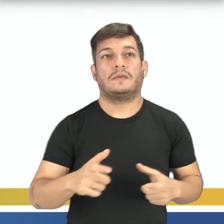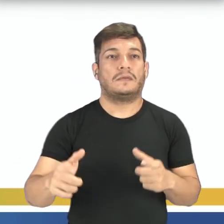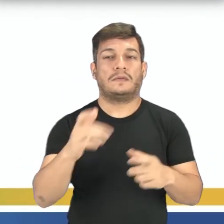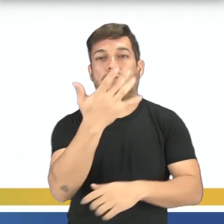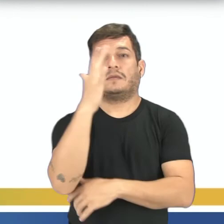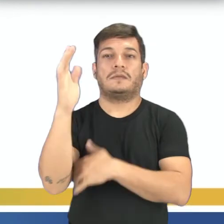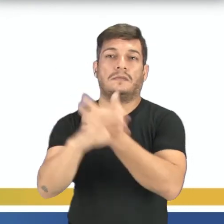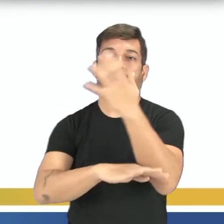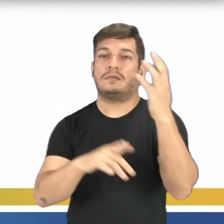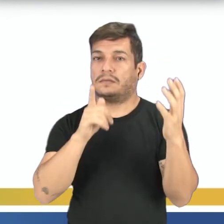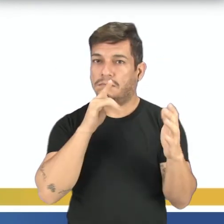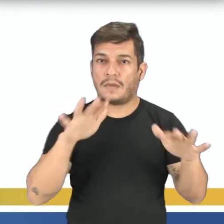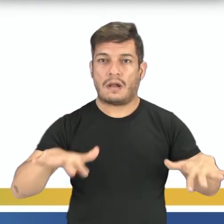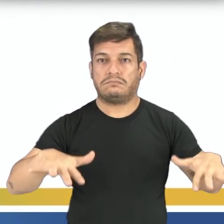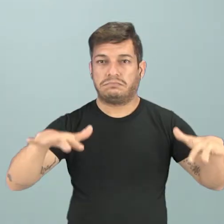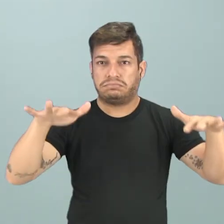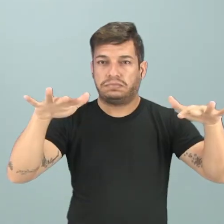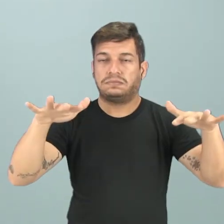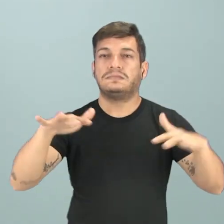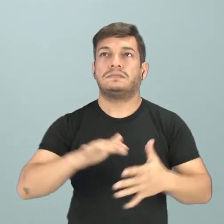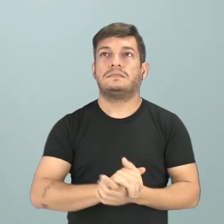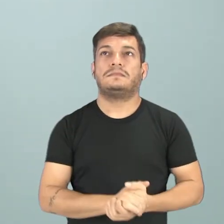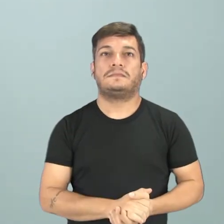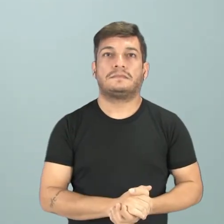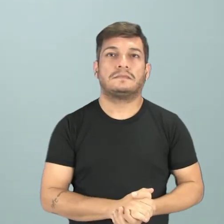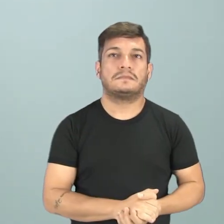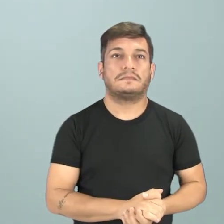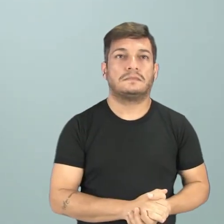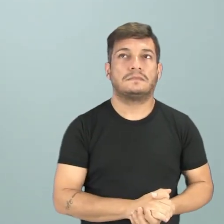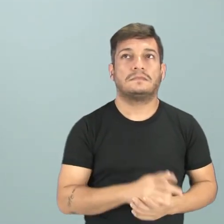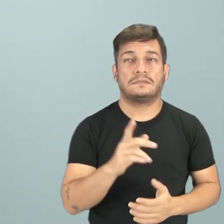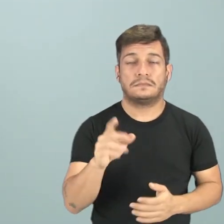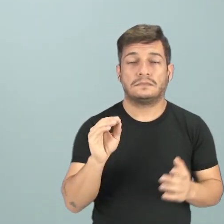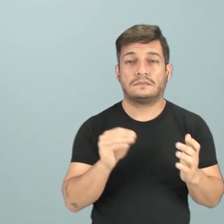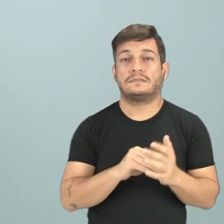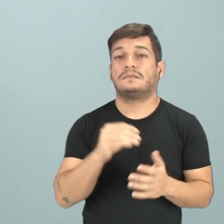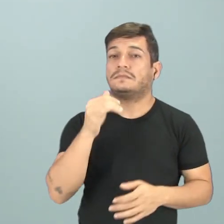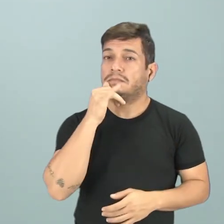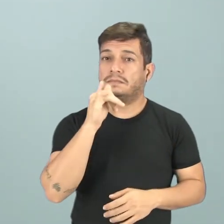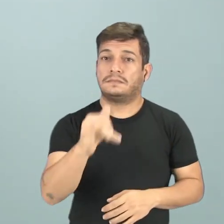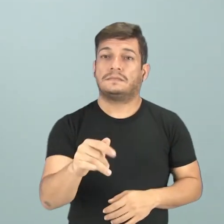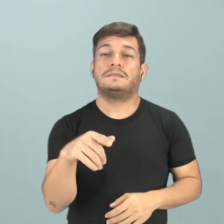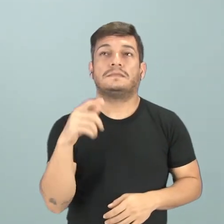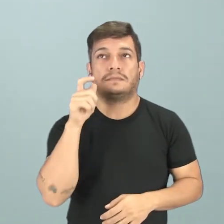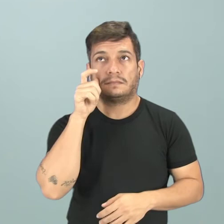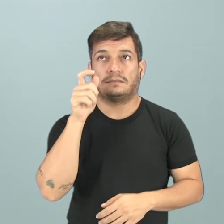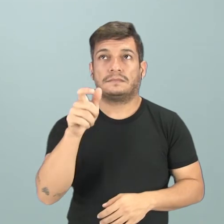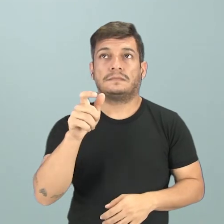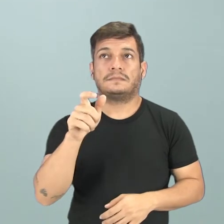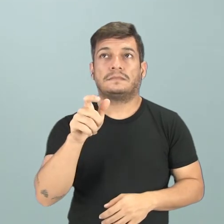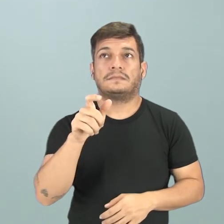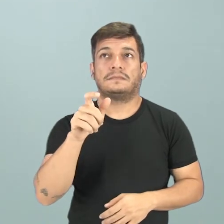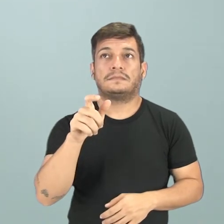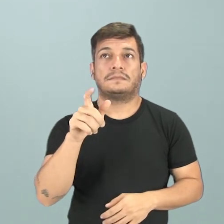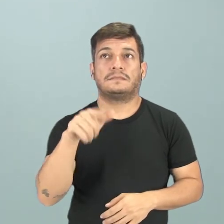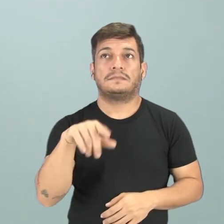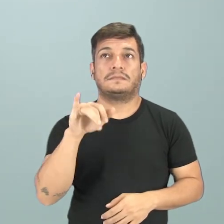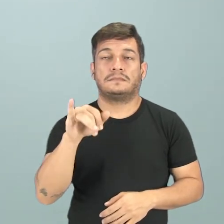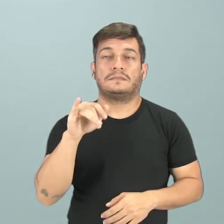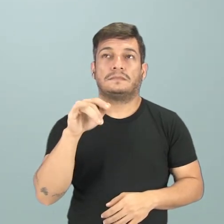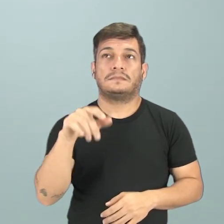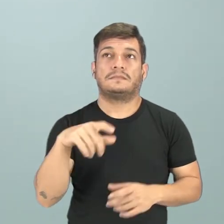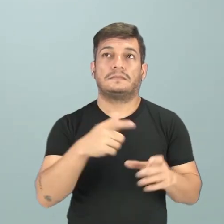florestais inundadas. A instalação de uma hidrelétrica é bastante interessante. Até mesmo